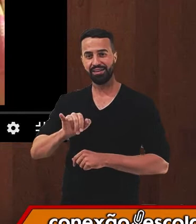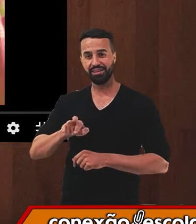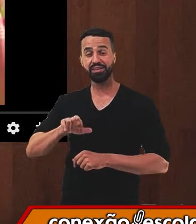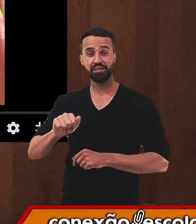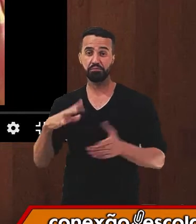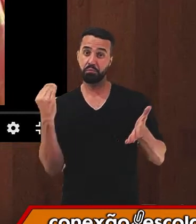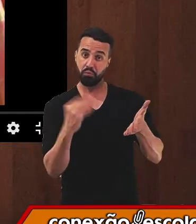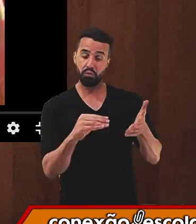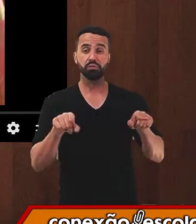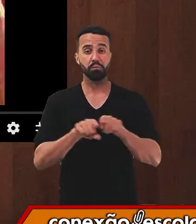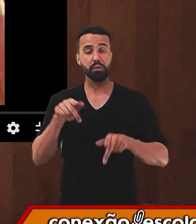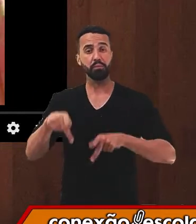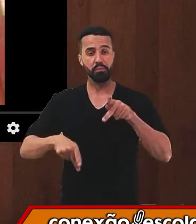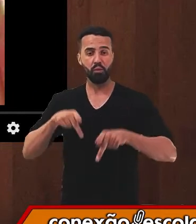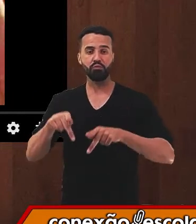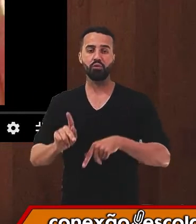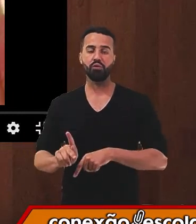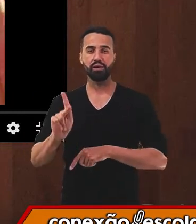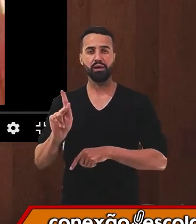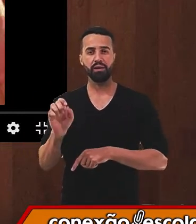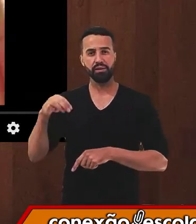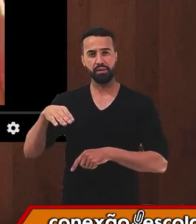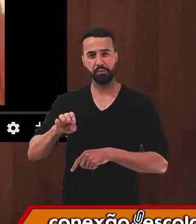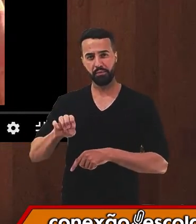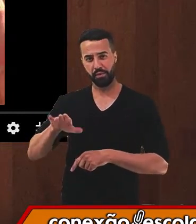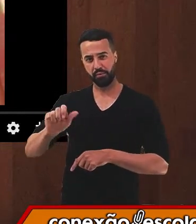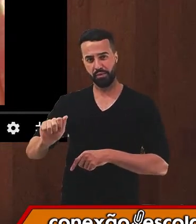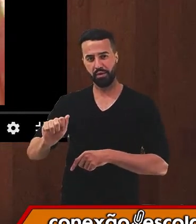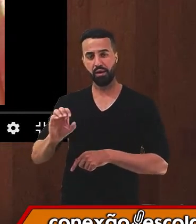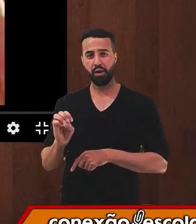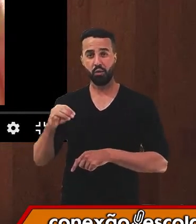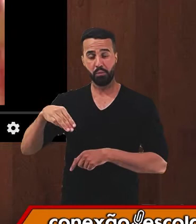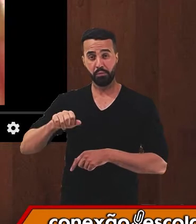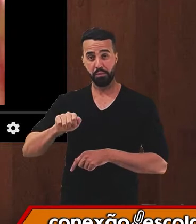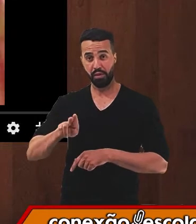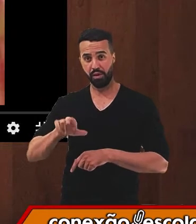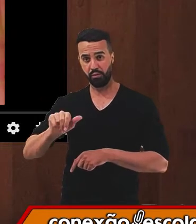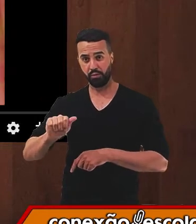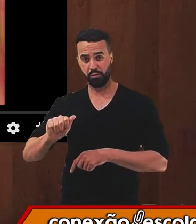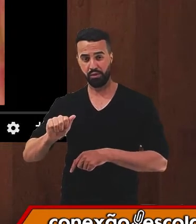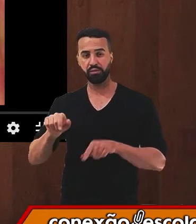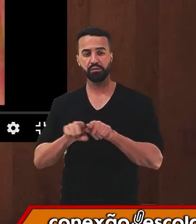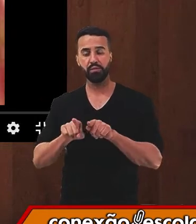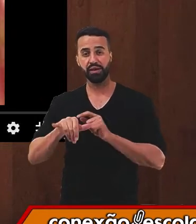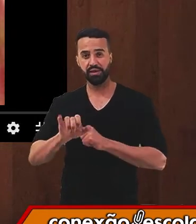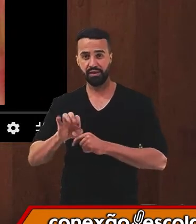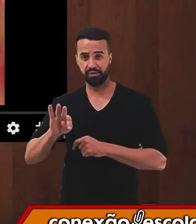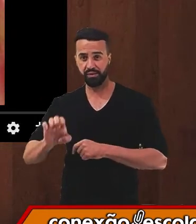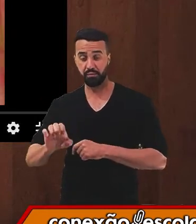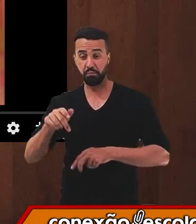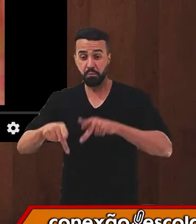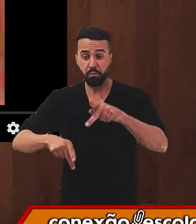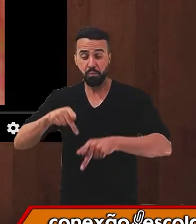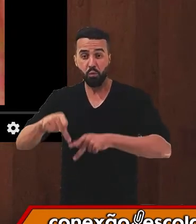o nome do meu povo, que é Cambeba Omágua Iete, que é o povo da água, o povo que veio da